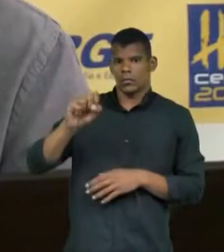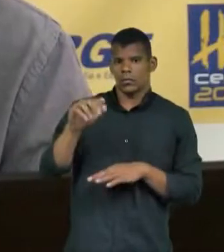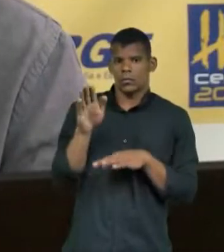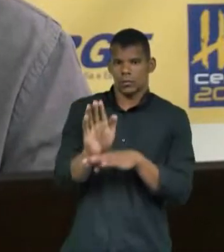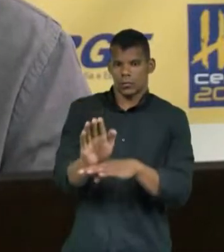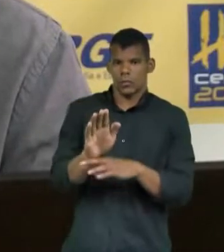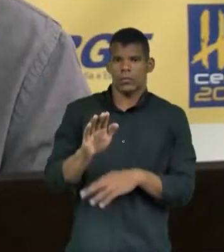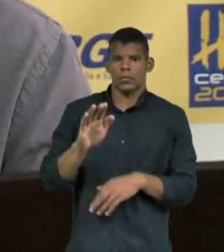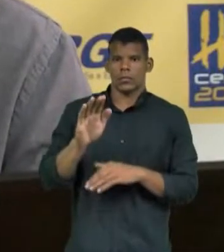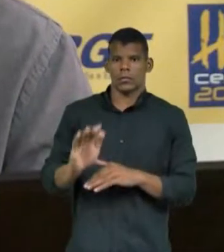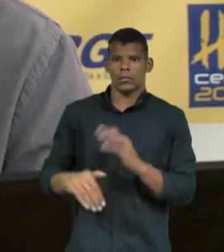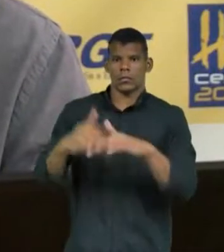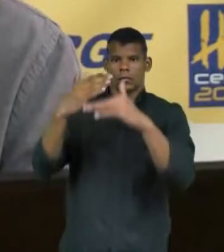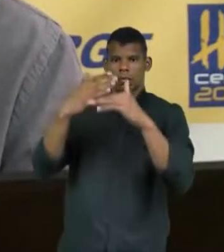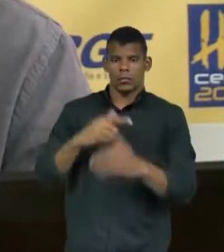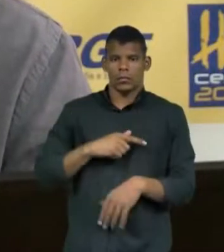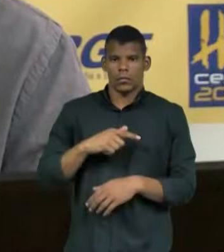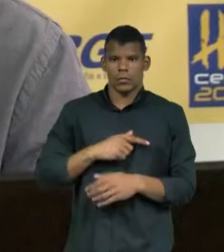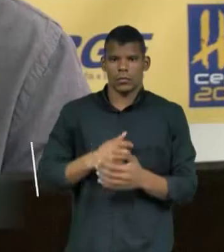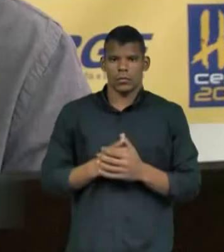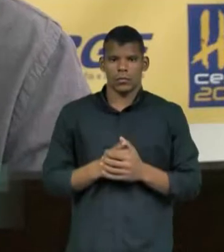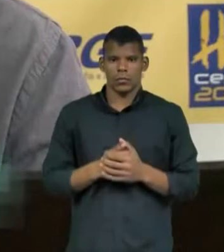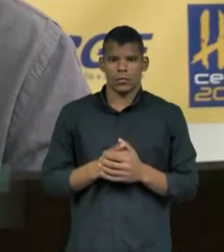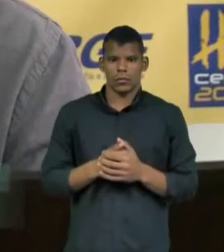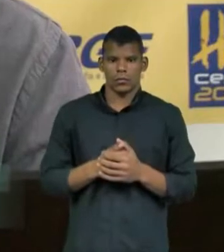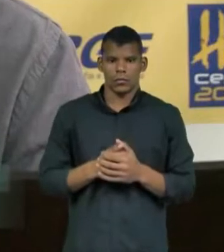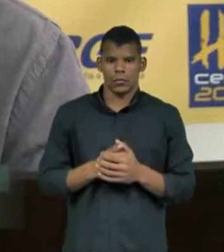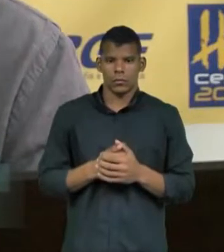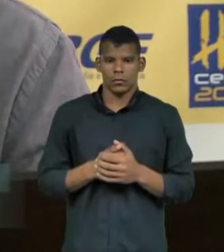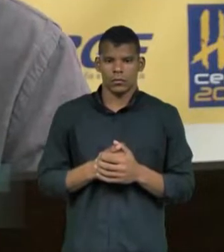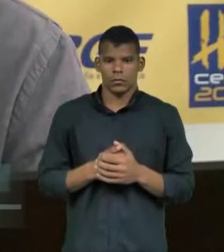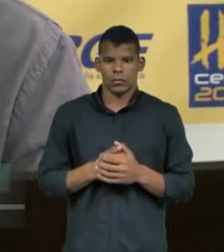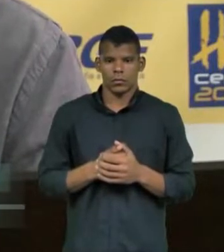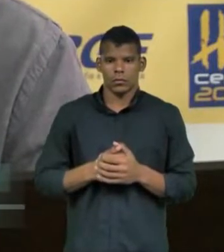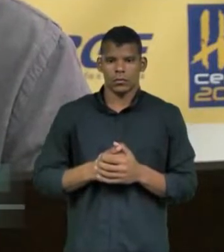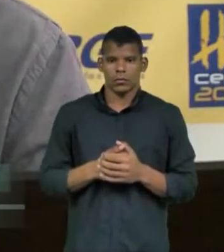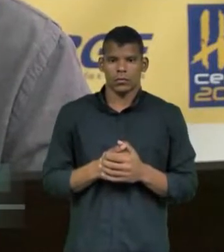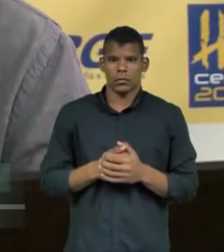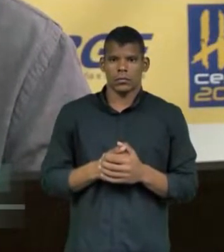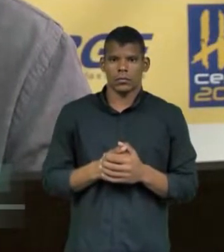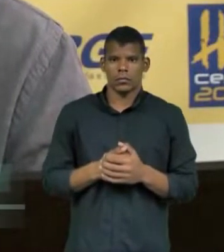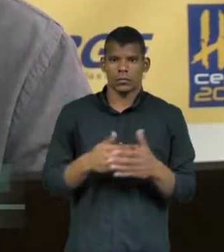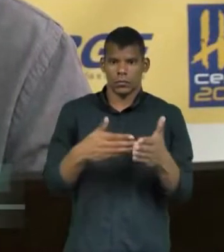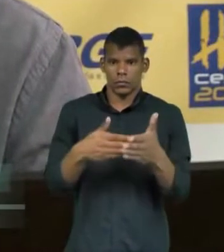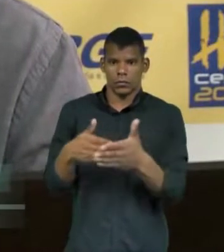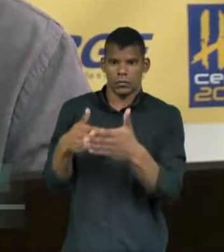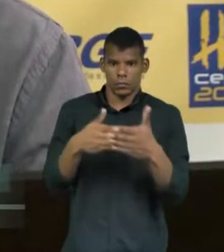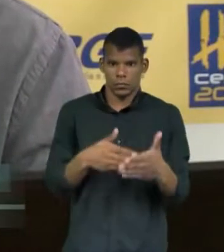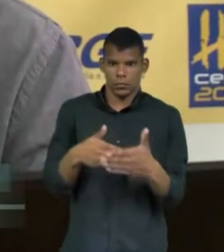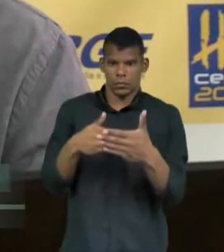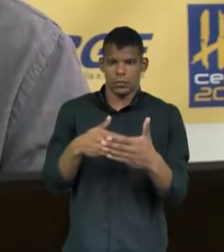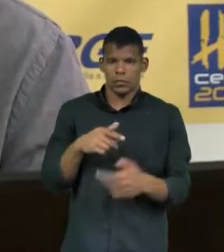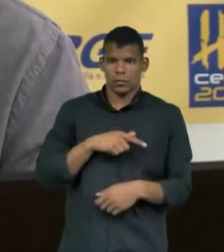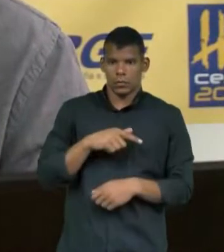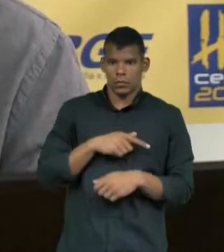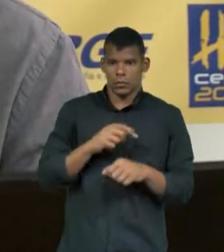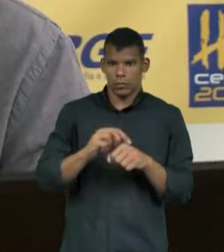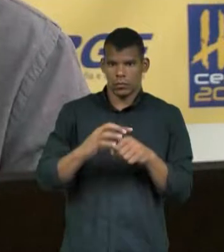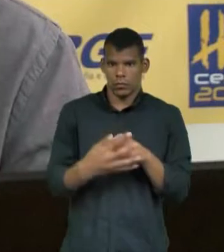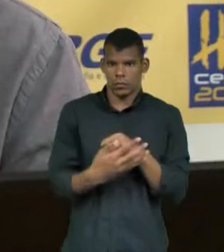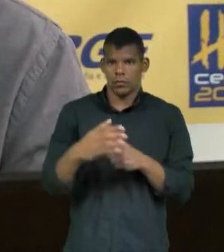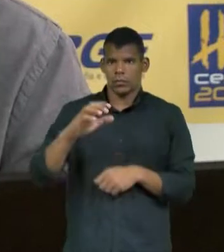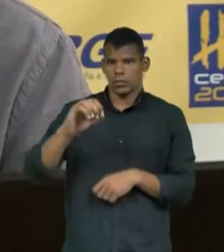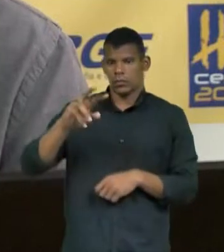Após o relaxamento das restrições provenientes da pandemia Covid-19,